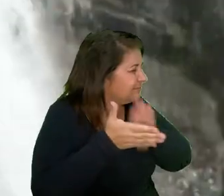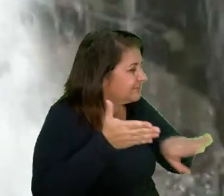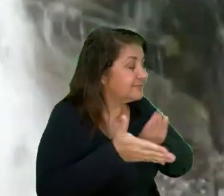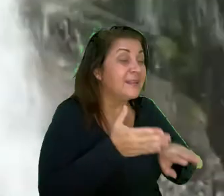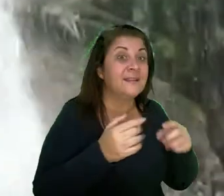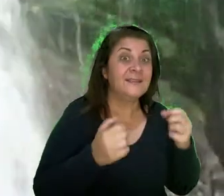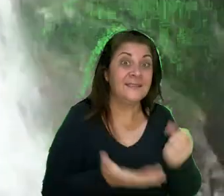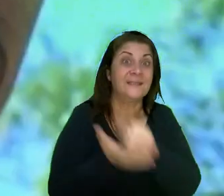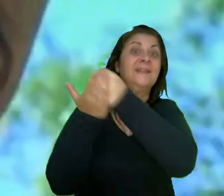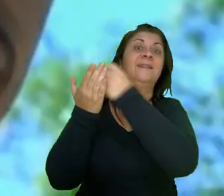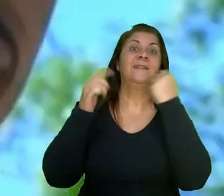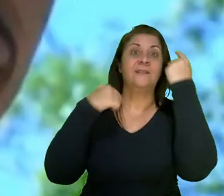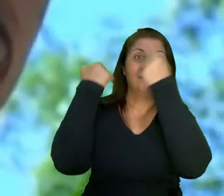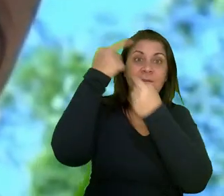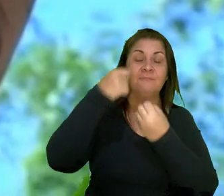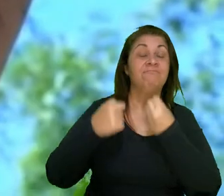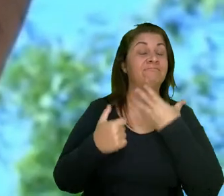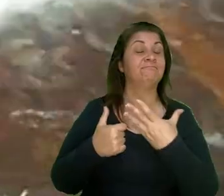Saiba os olhos.